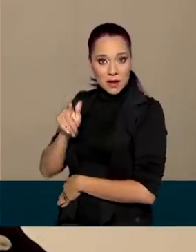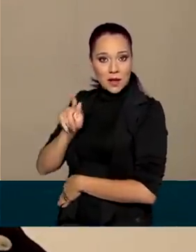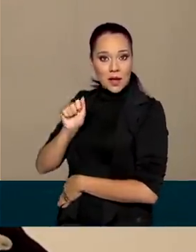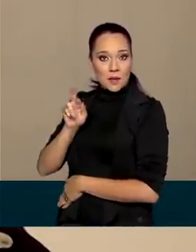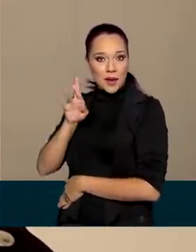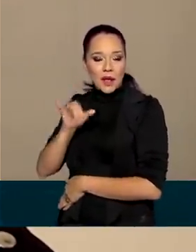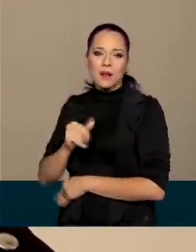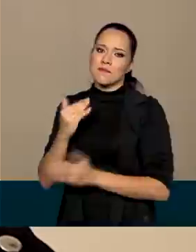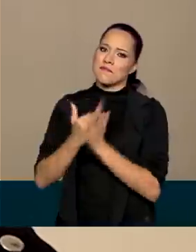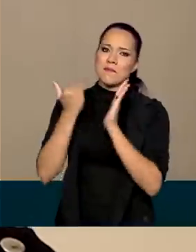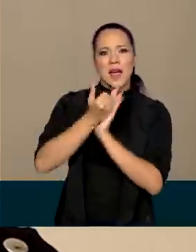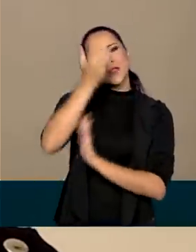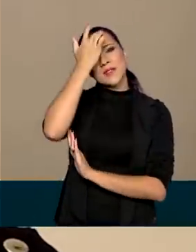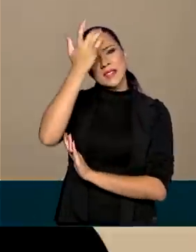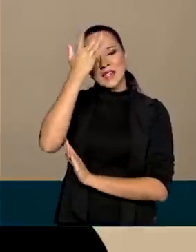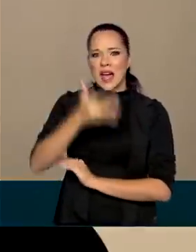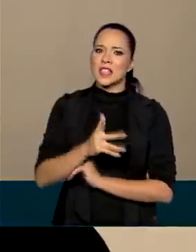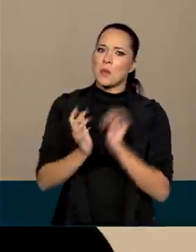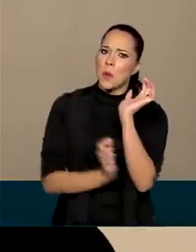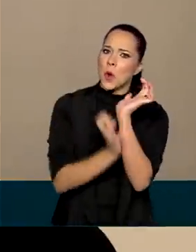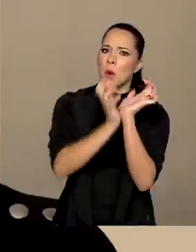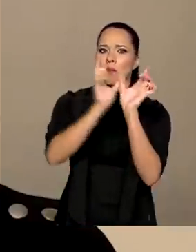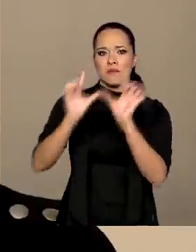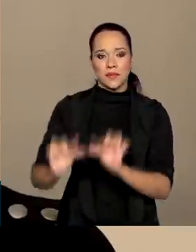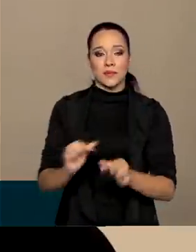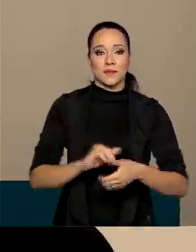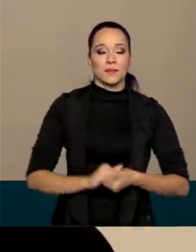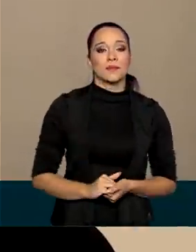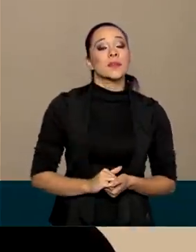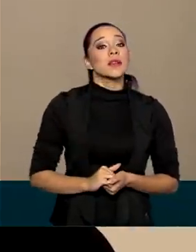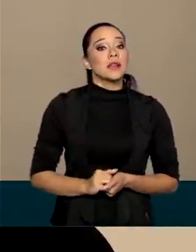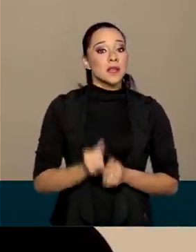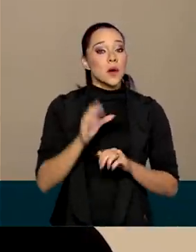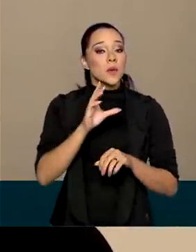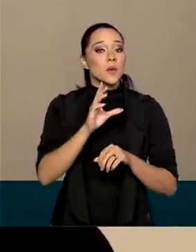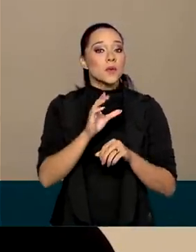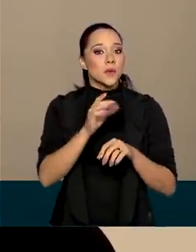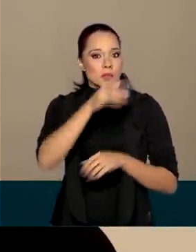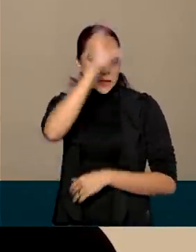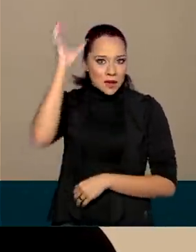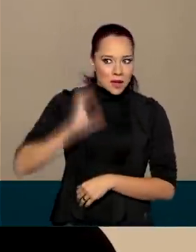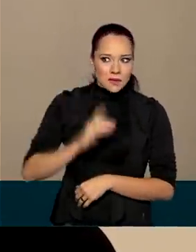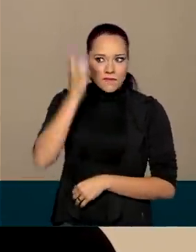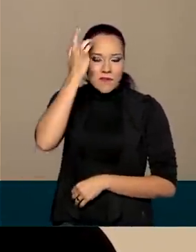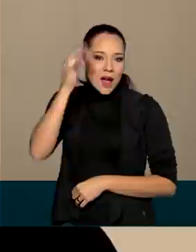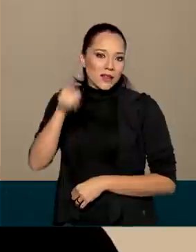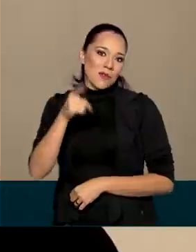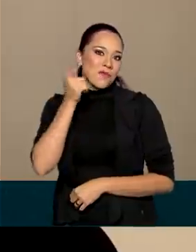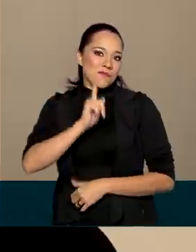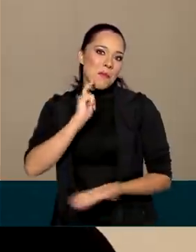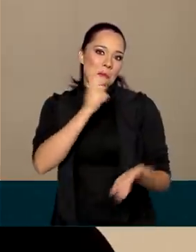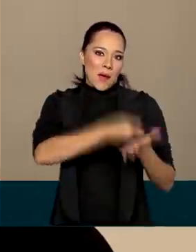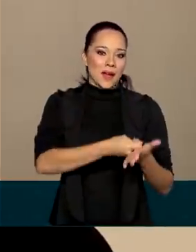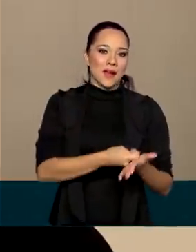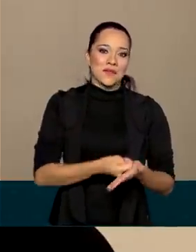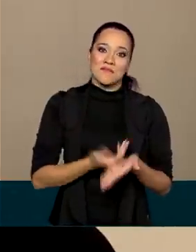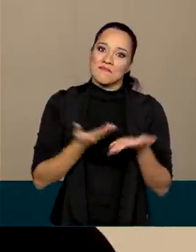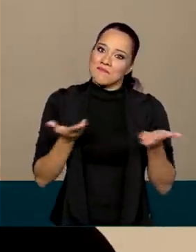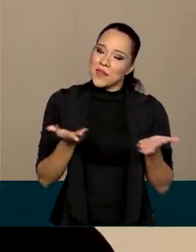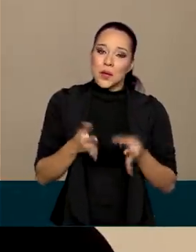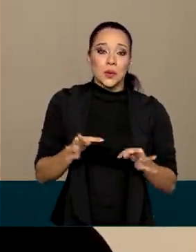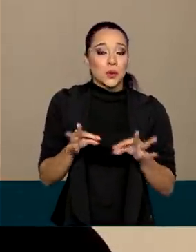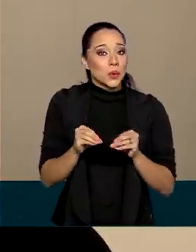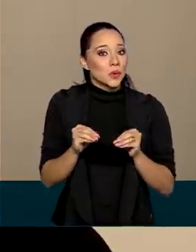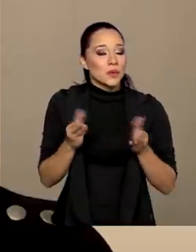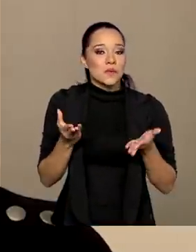facilidade e menos burocracia. Para os clientes vai facilitar o pagamento. Então, isso tudo